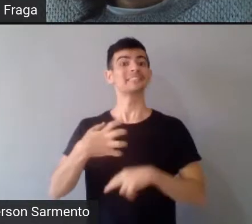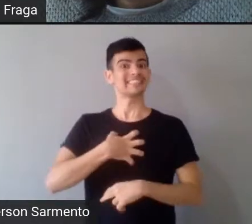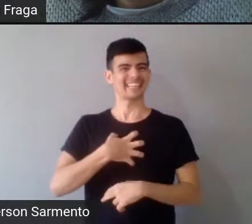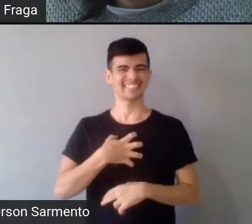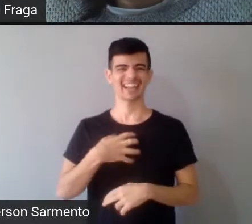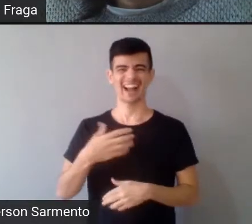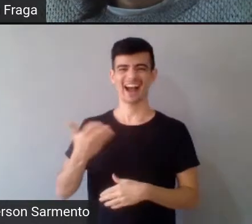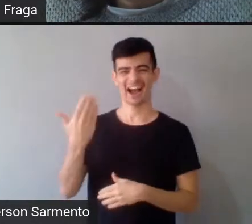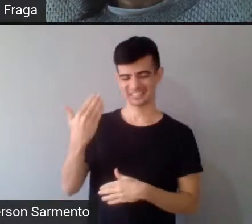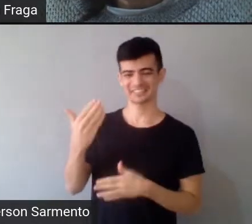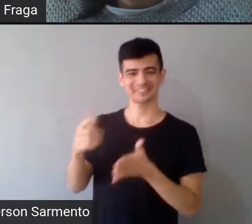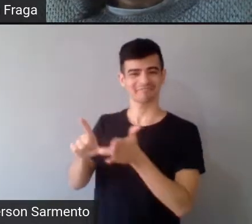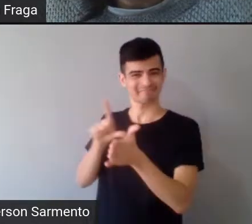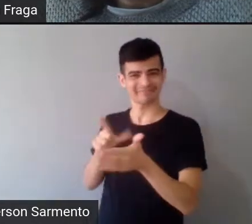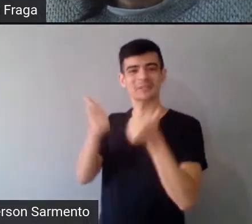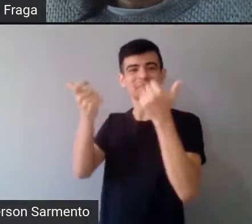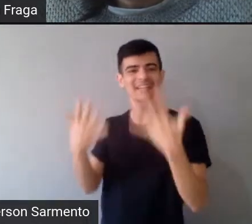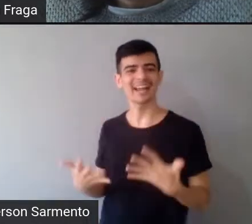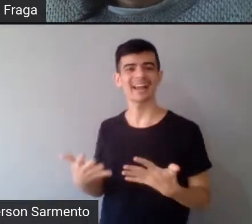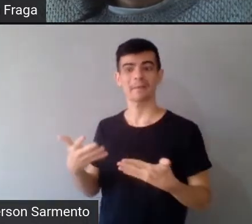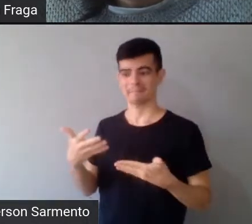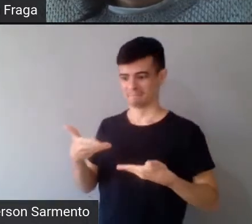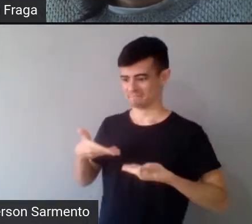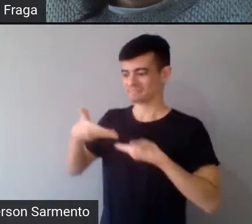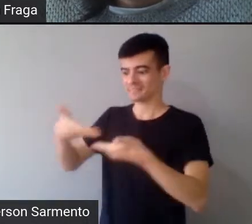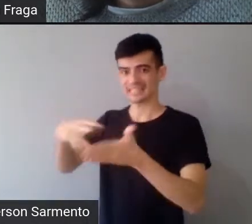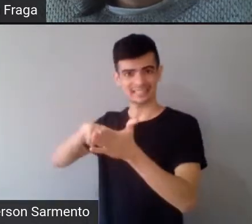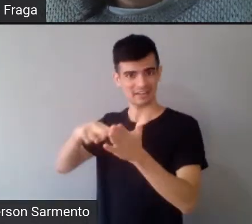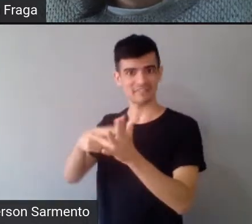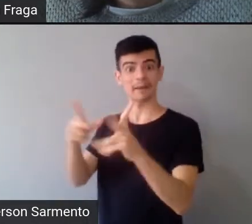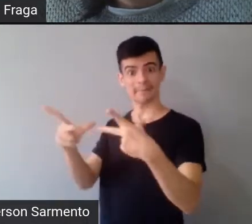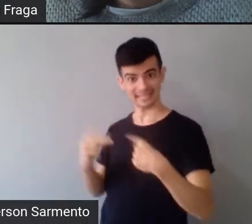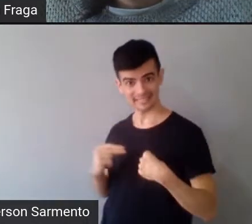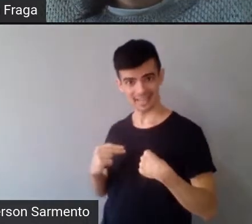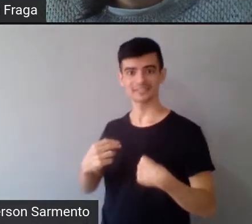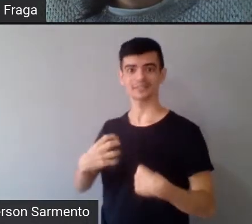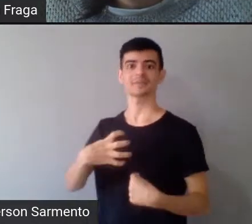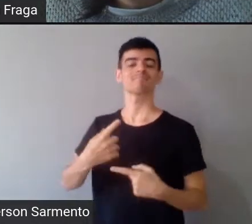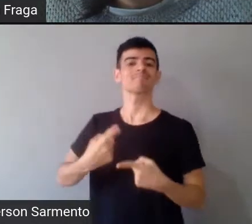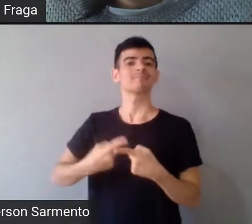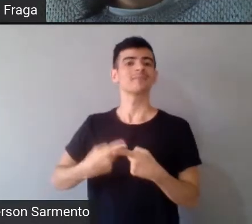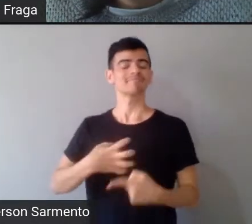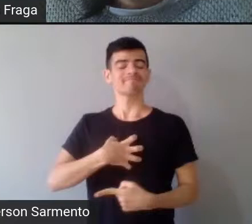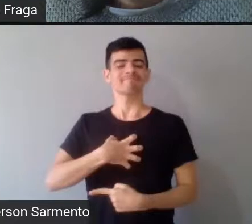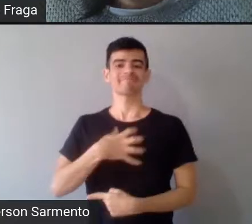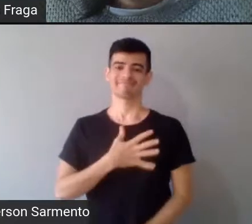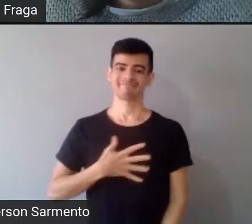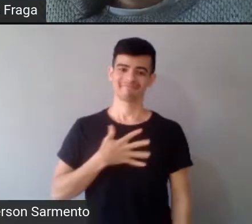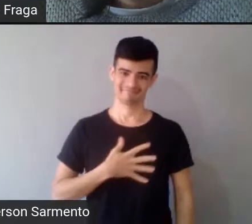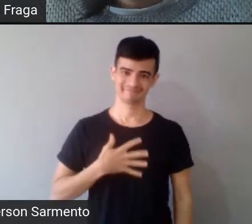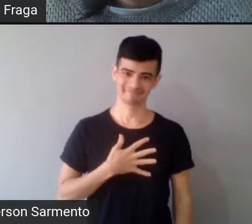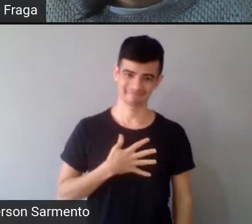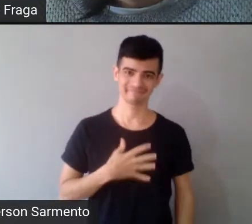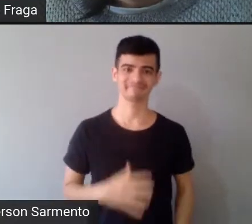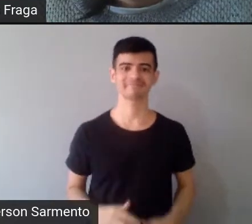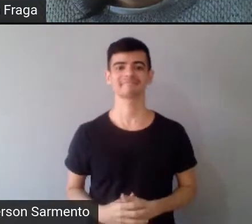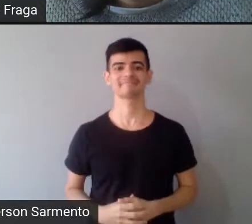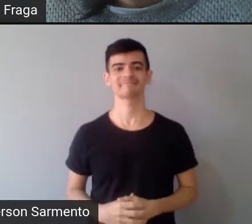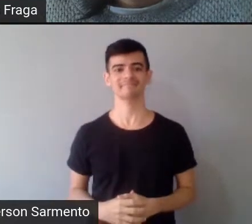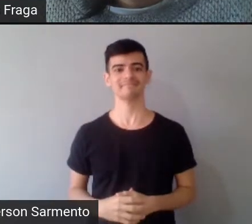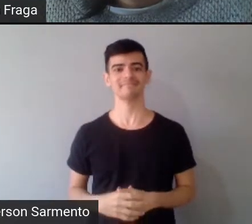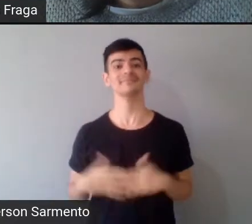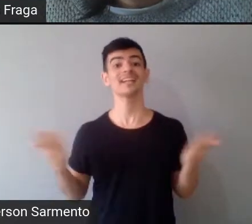vocês, e espero que, acho que a gente vai ter uma conversa muito agradável. Então, inicialmente, vai ser a professora